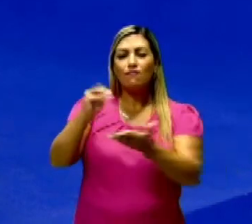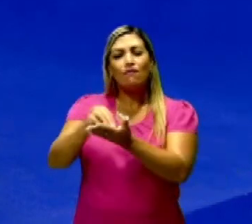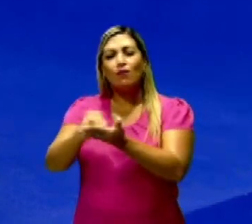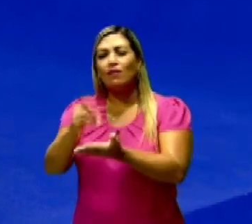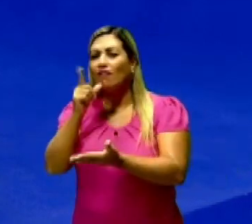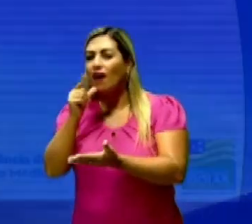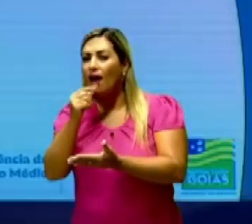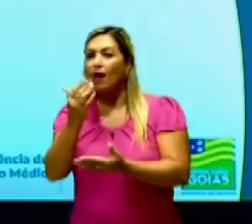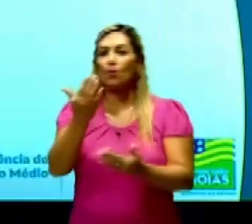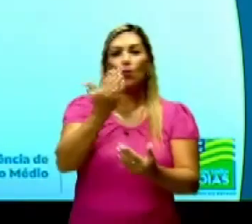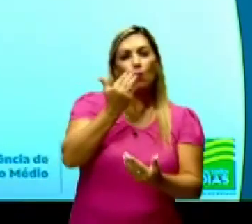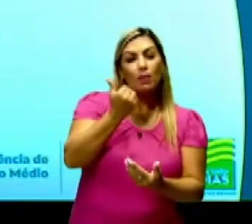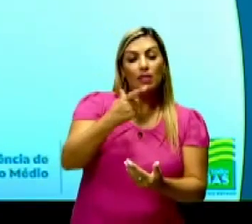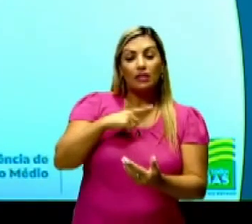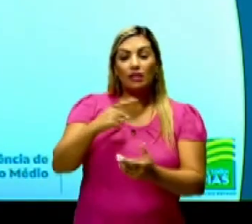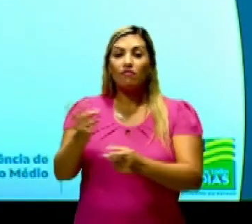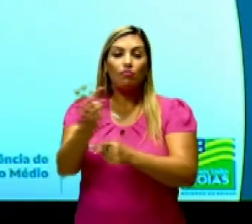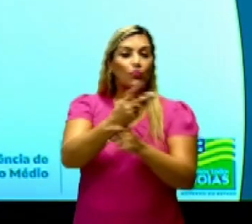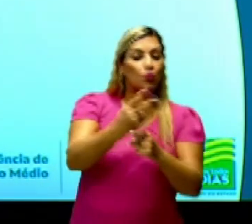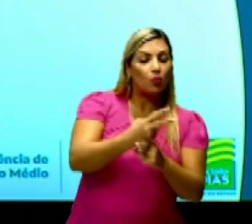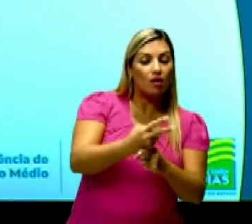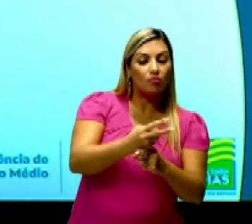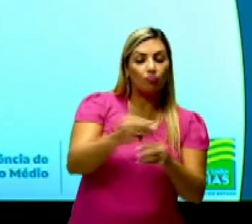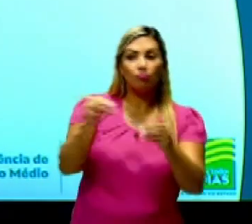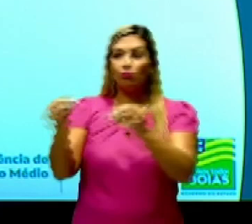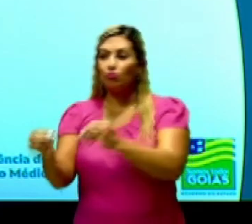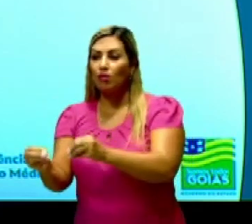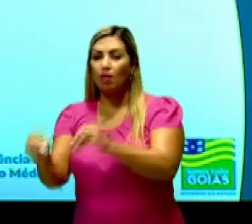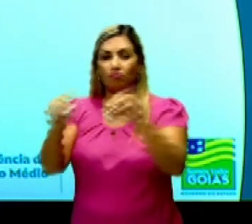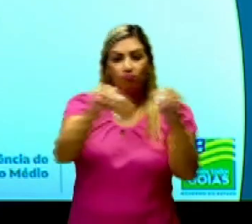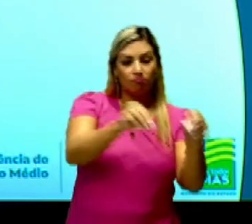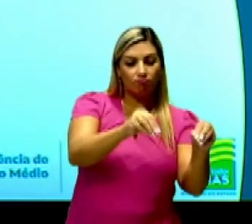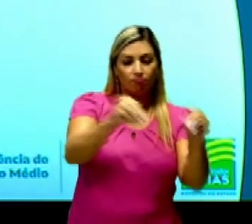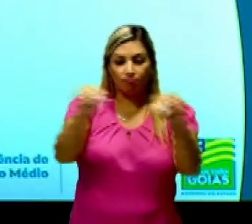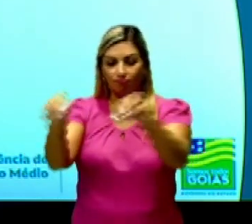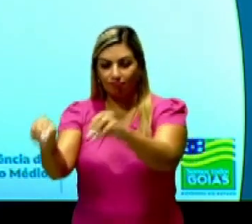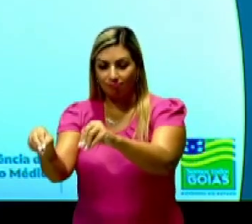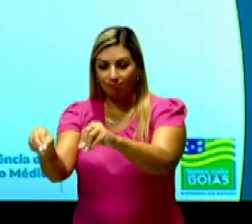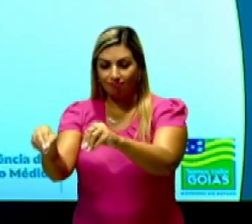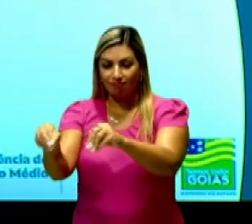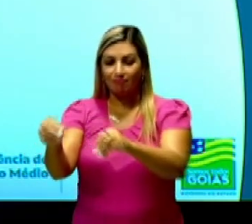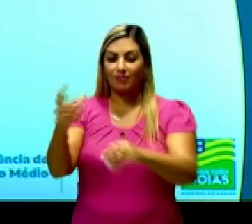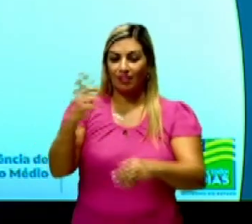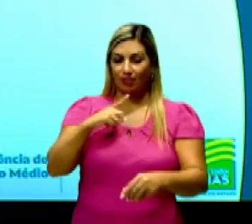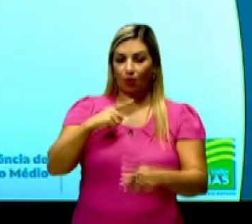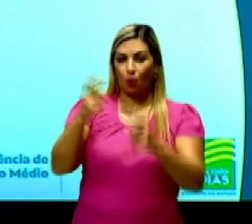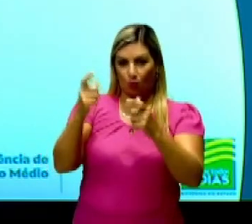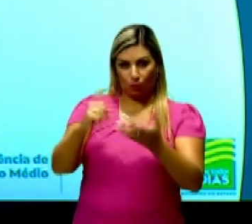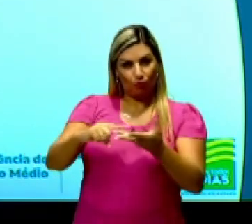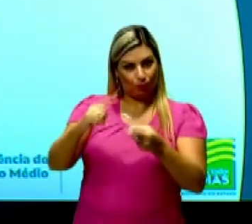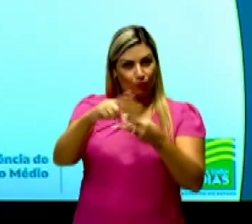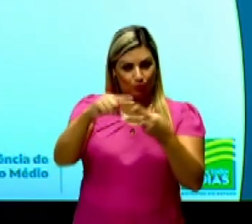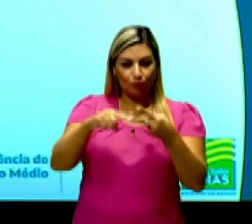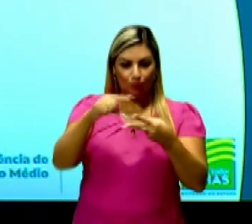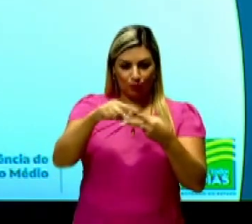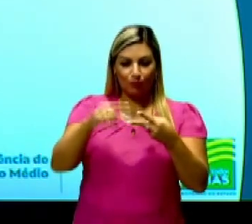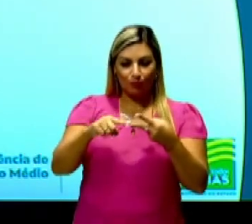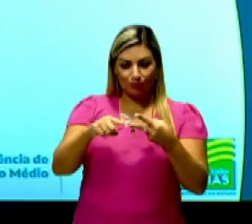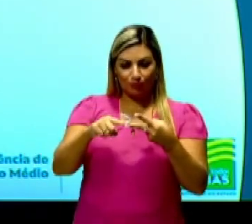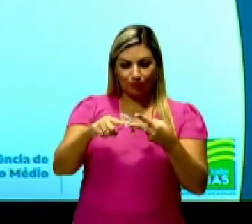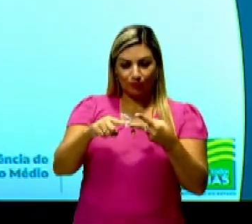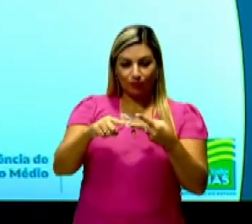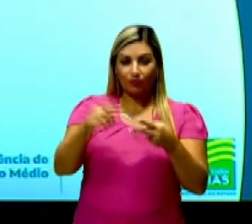faltava alimento, eles estavam procurando ali mudar de espaço, certo? Então aí os dois elementos que a gente vai ver a